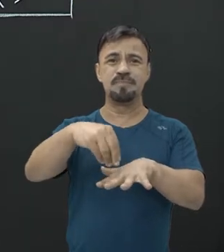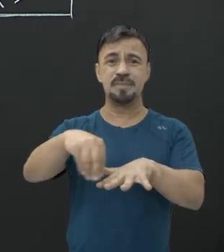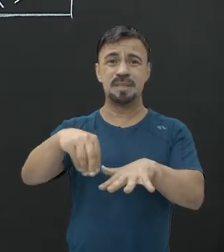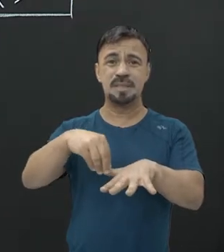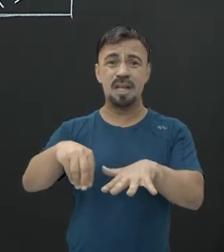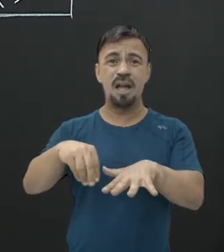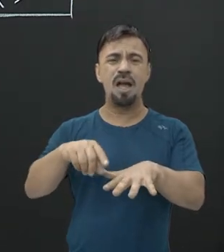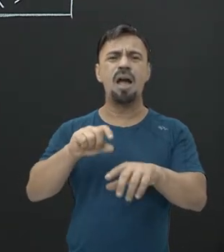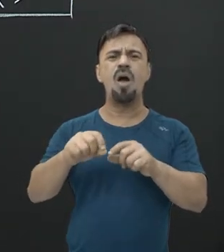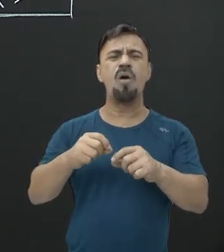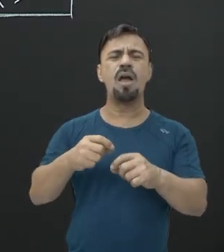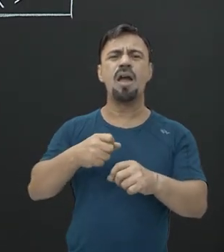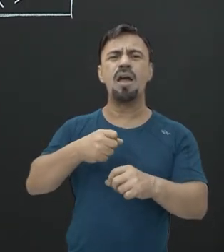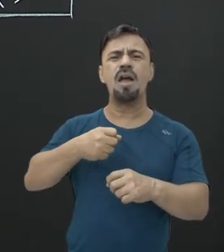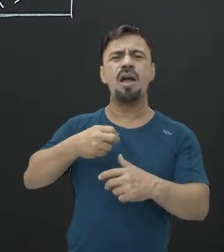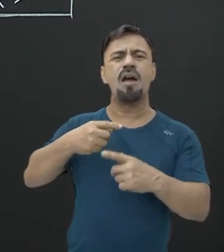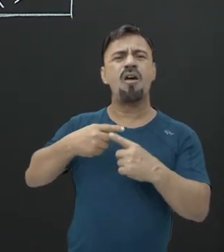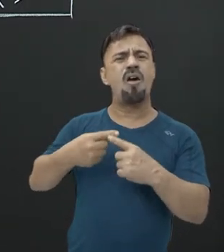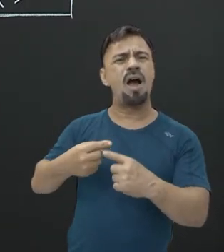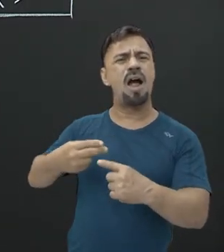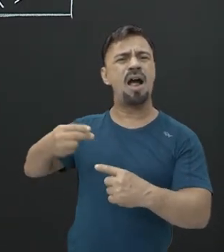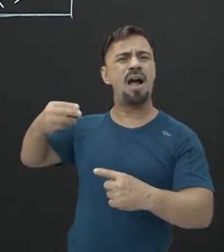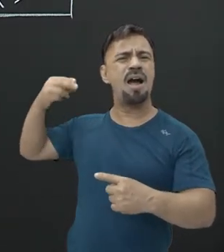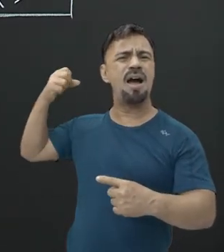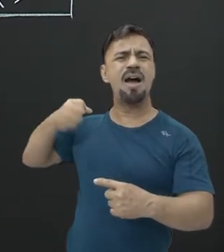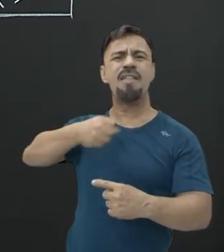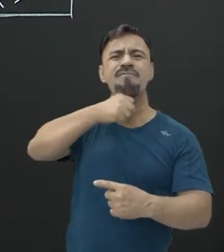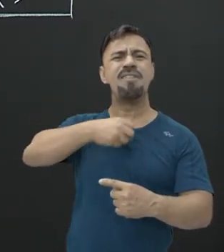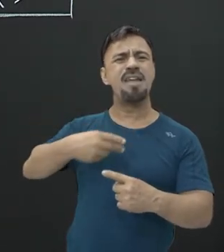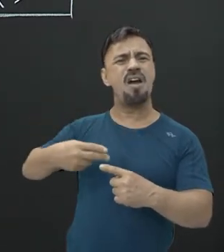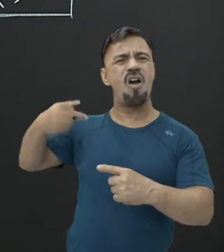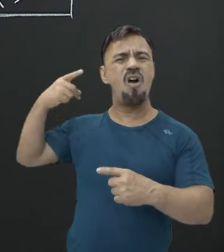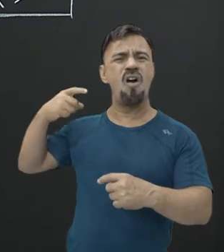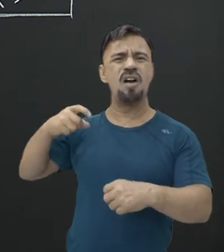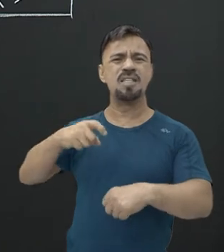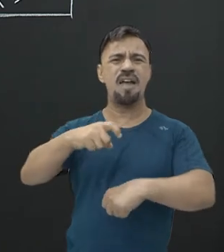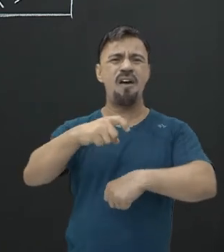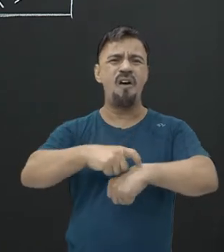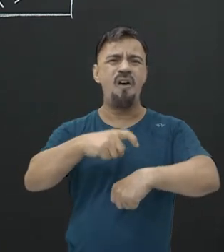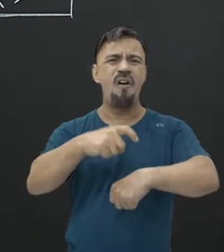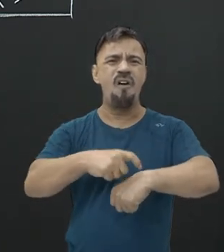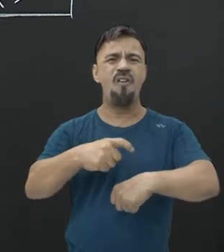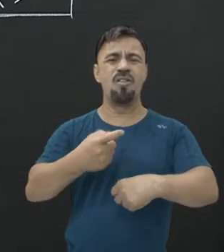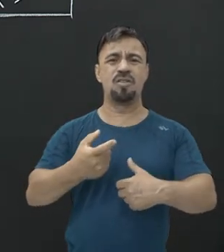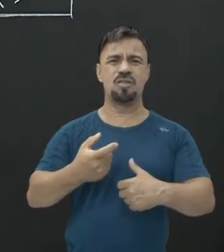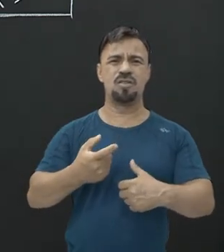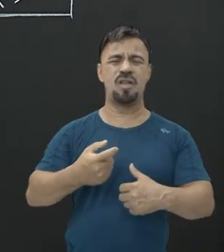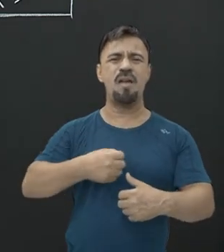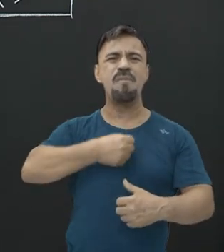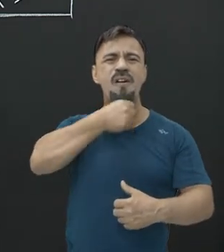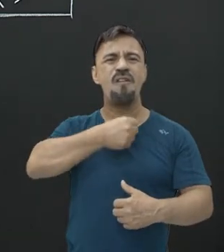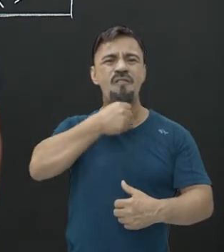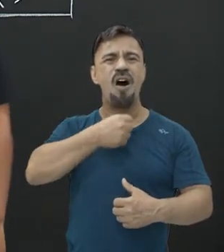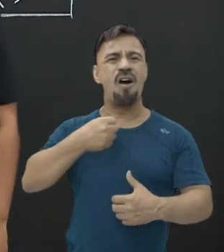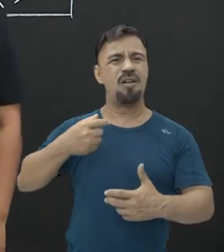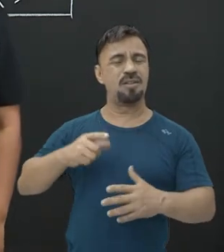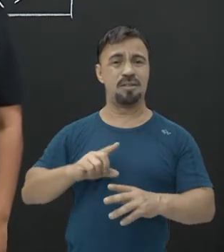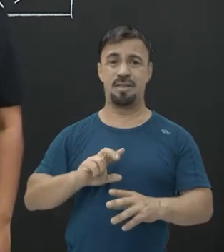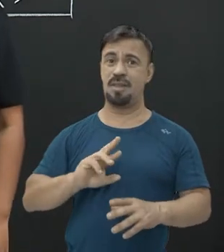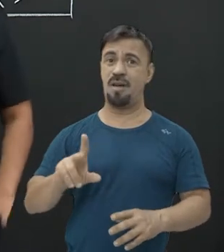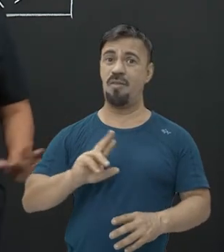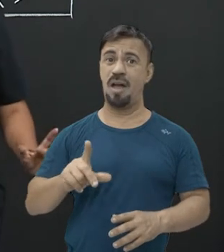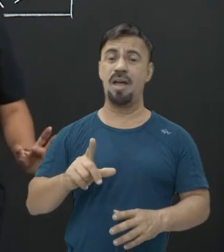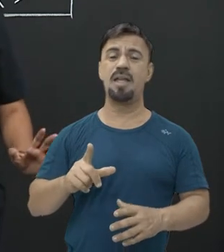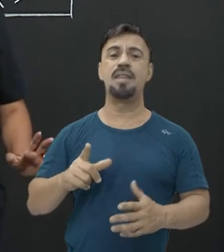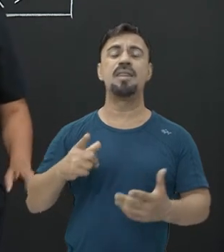Ah, fósseis é coisa antiga, geralmente é osso. Não, fósseis é minha avó que tem muito tempo. Não, os fósseis eles